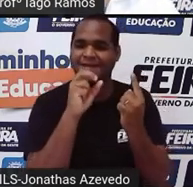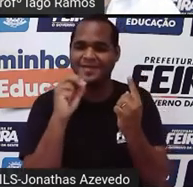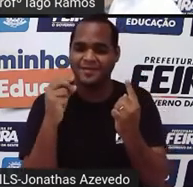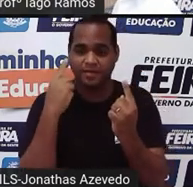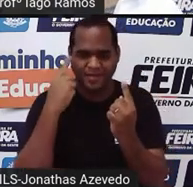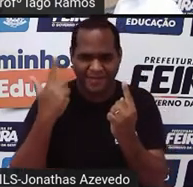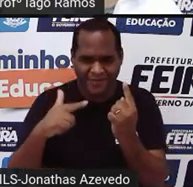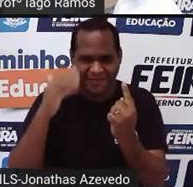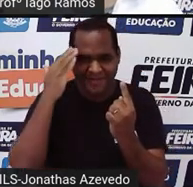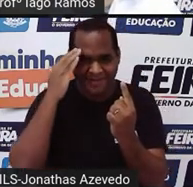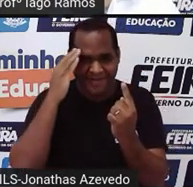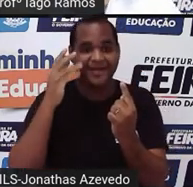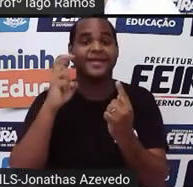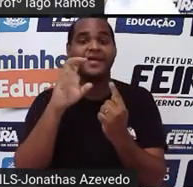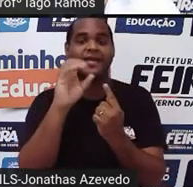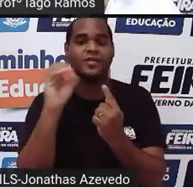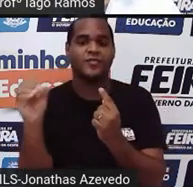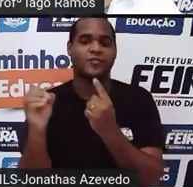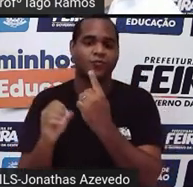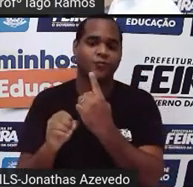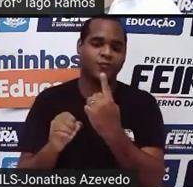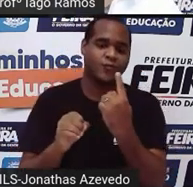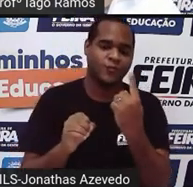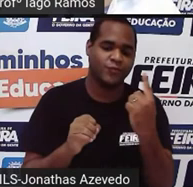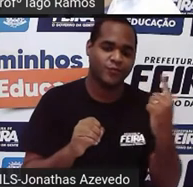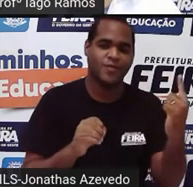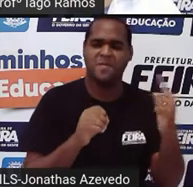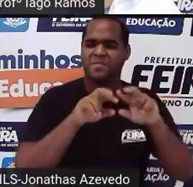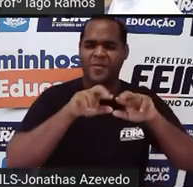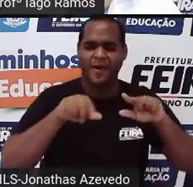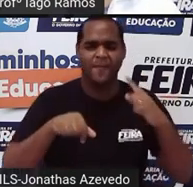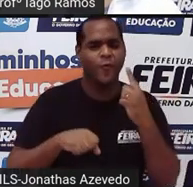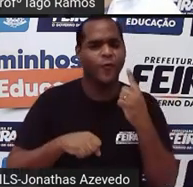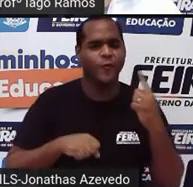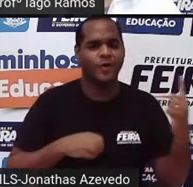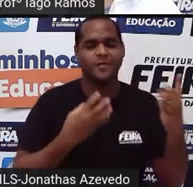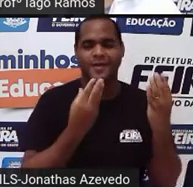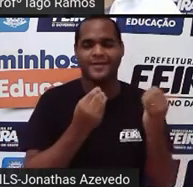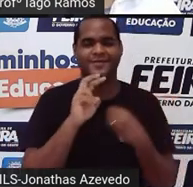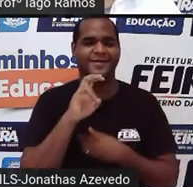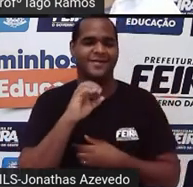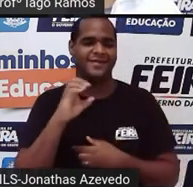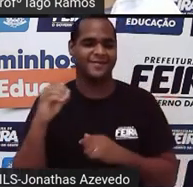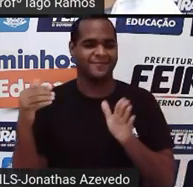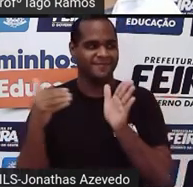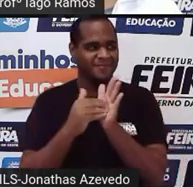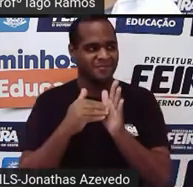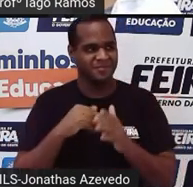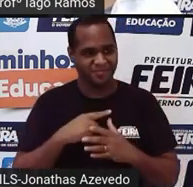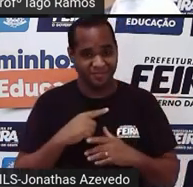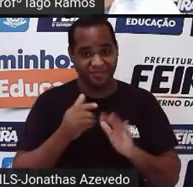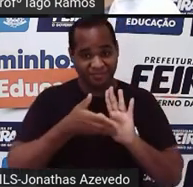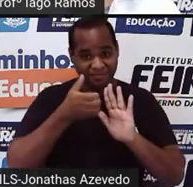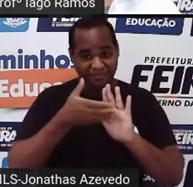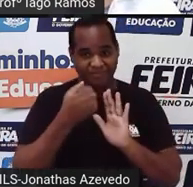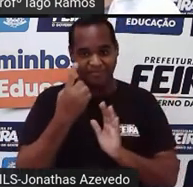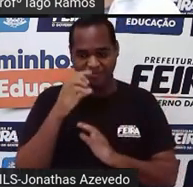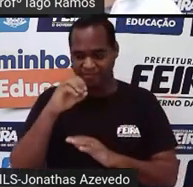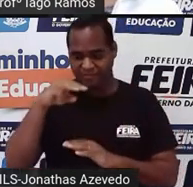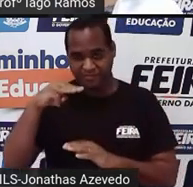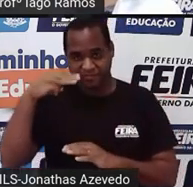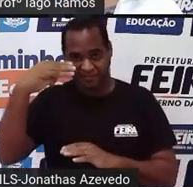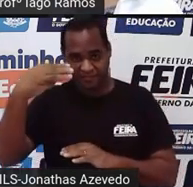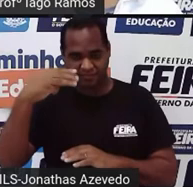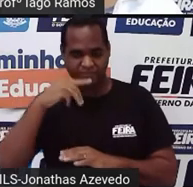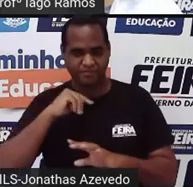cúbico. Por isso que ali está escrito 500 vezes um centímetro cúbico. Eu tiro esse um centímetro cúbico,